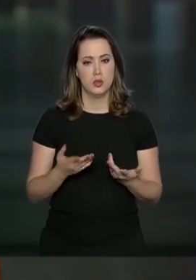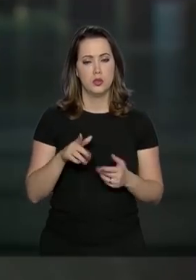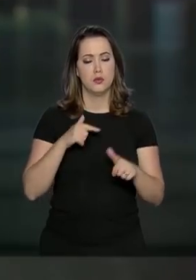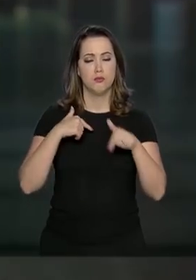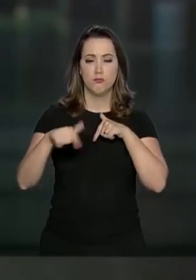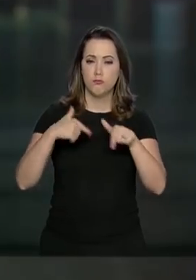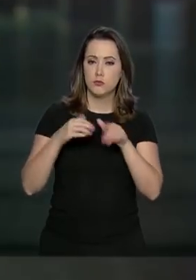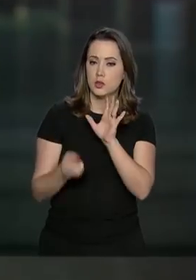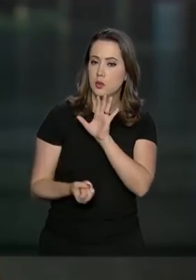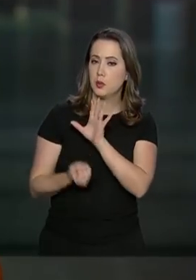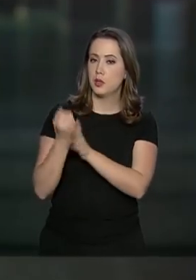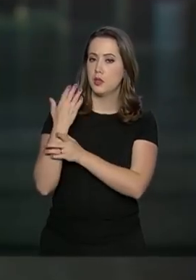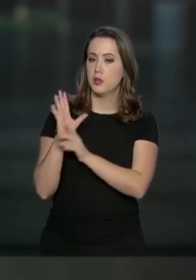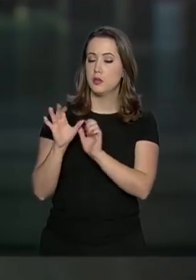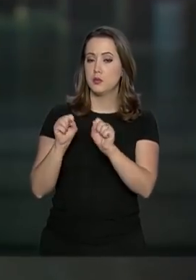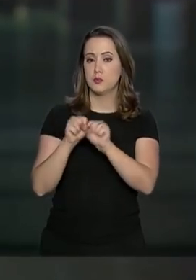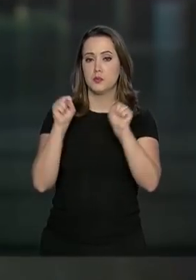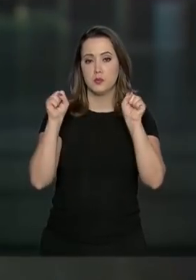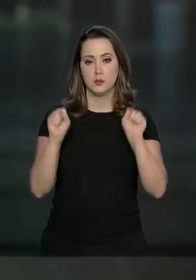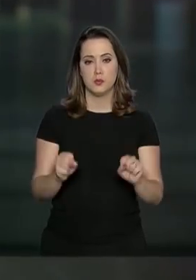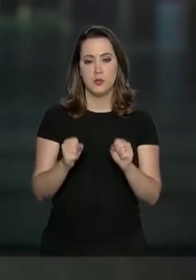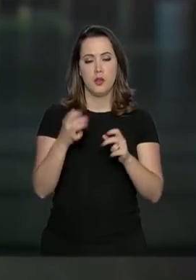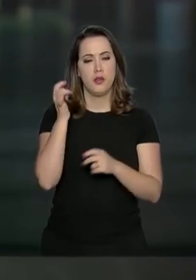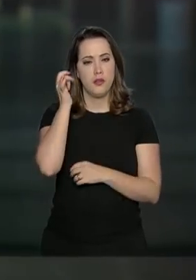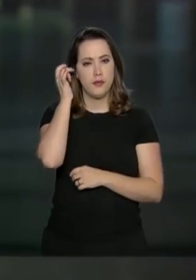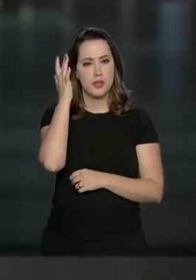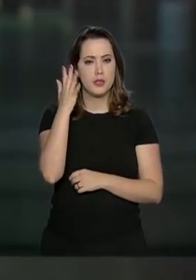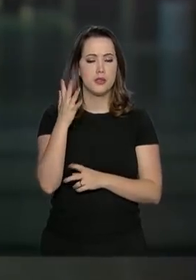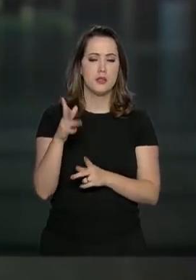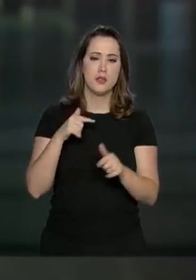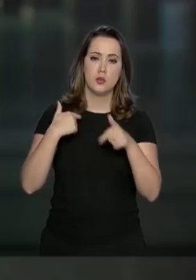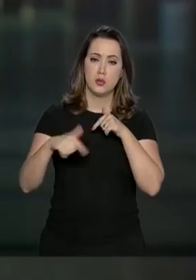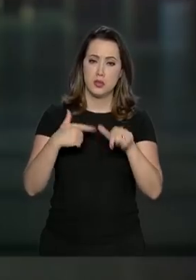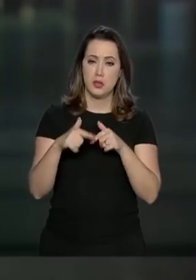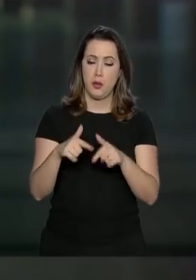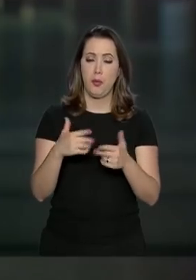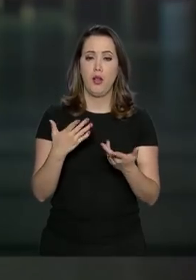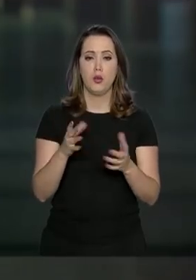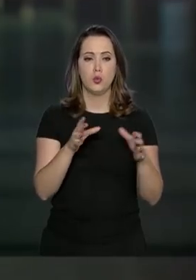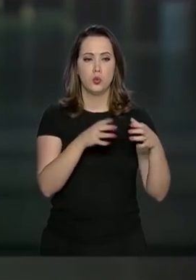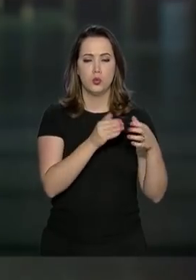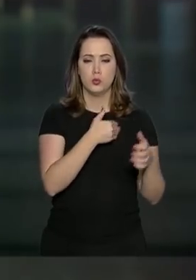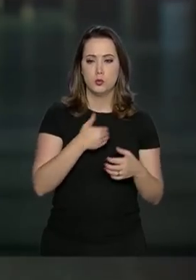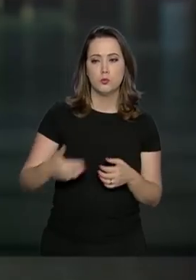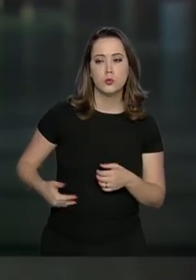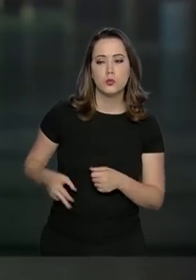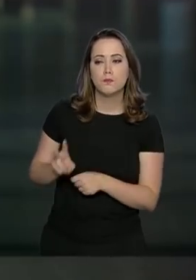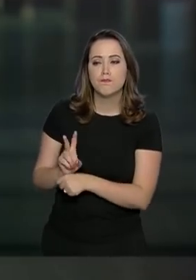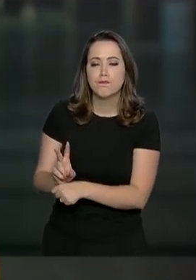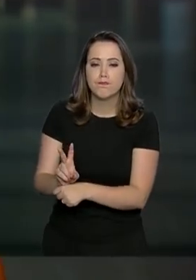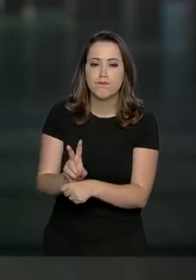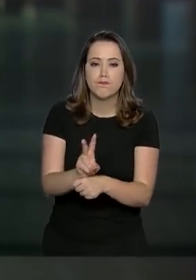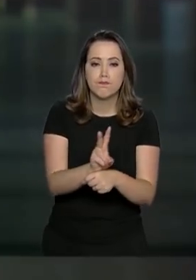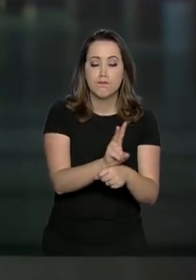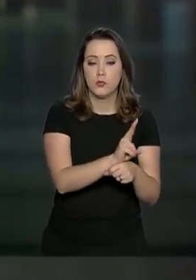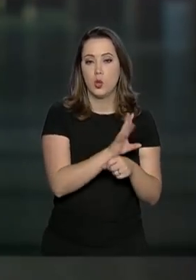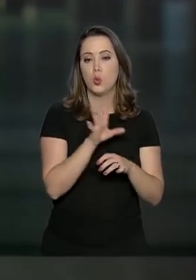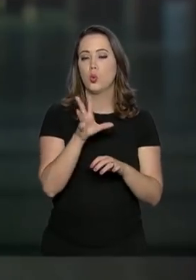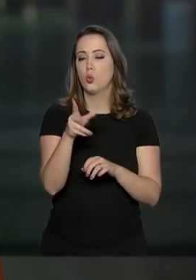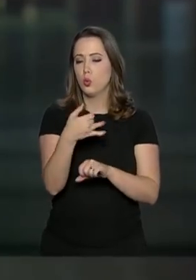vão atuar na criação de sistemas que facilitem a ação dos fiscais. Todos estão passando por uma